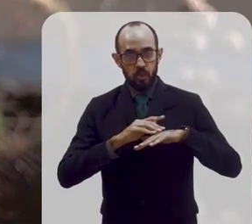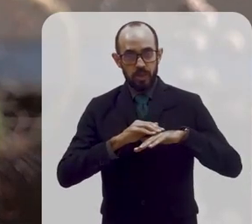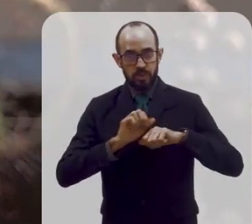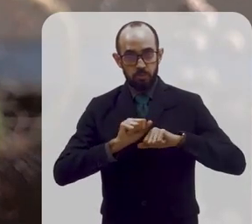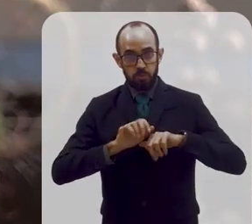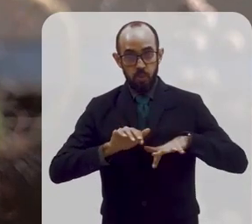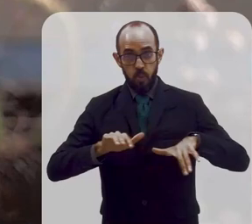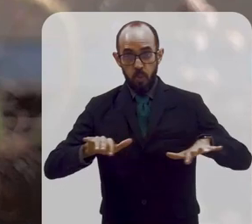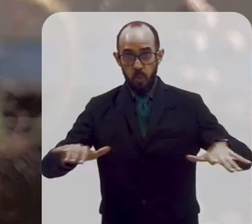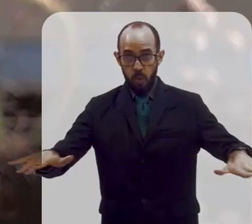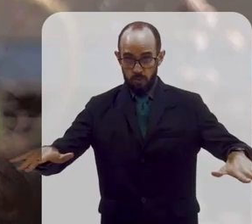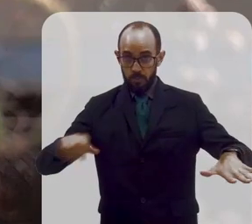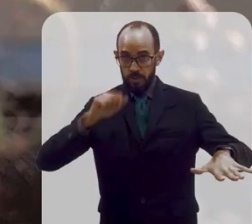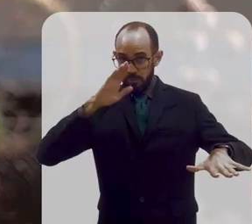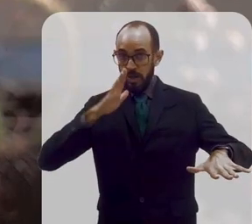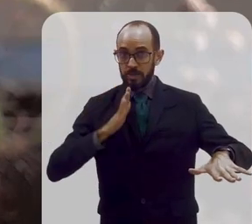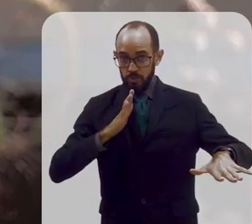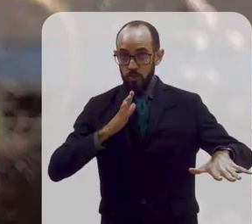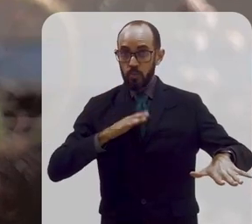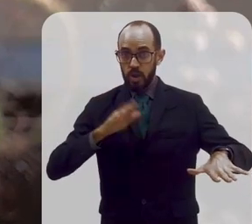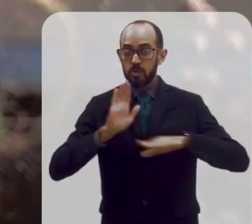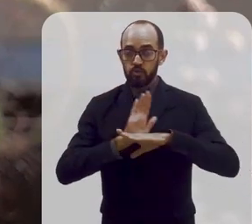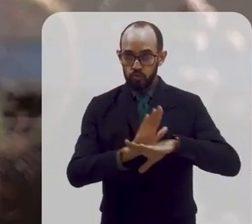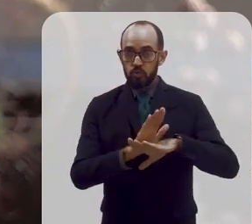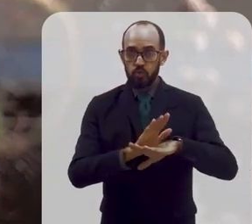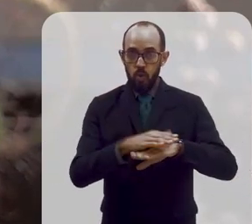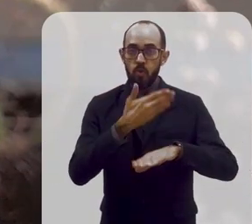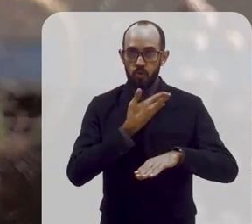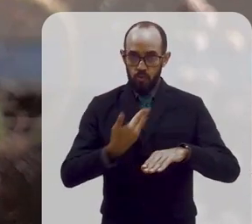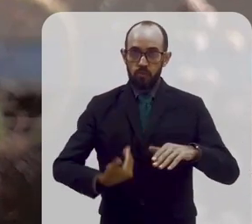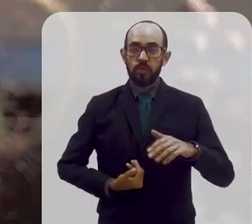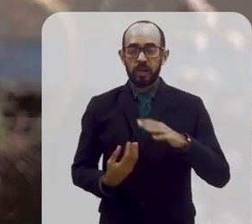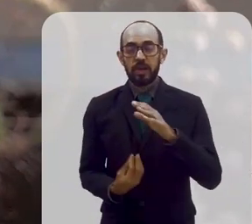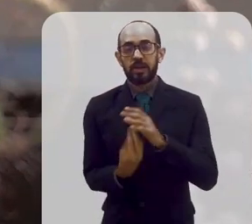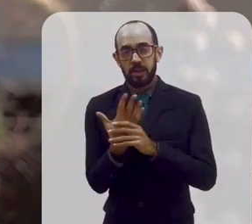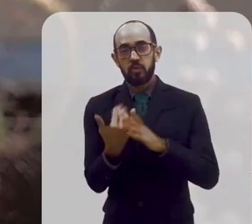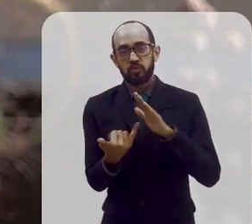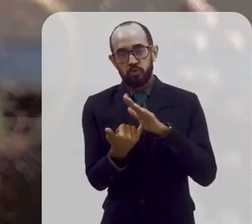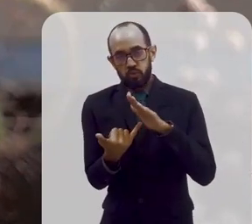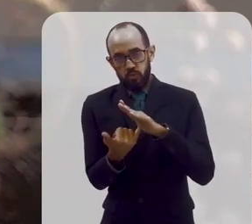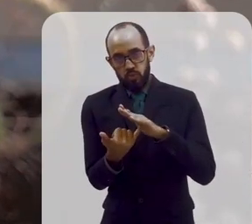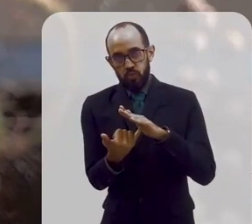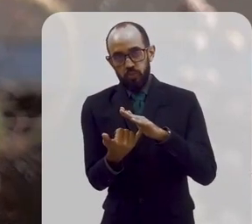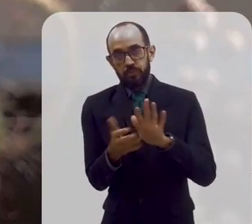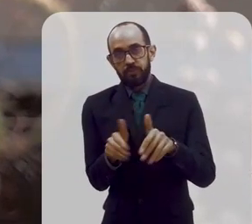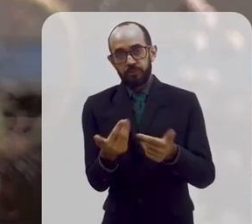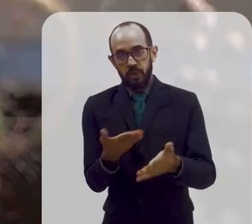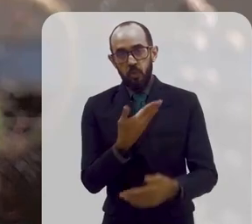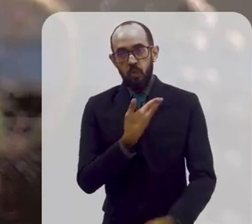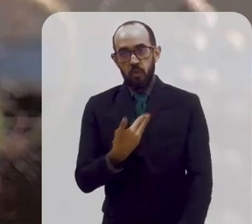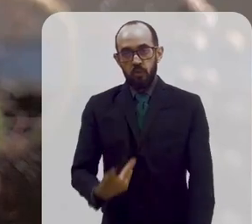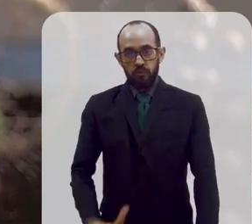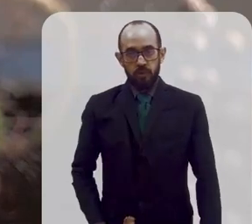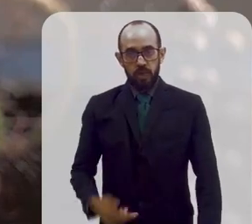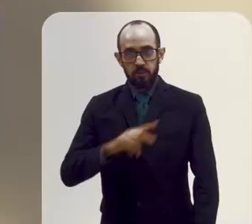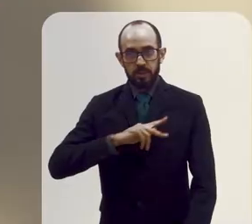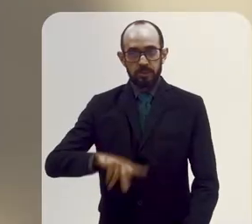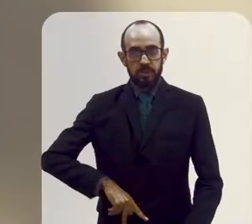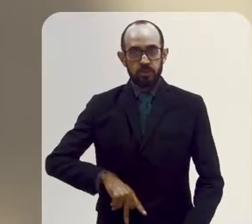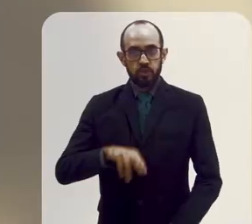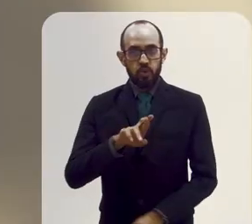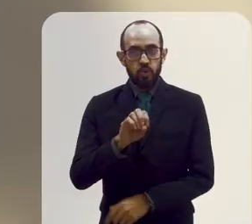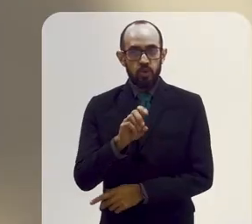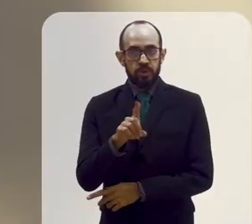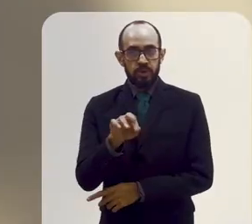ajudou os cientistas a convencer o governo a montar um instituto. E aí o governo federal, pelo presidente